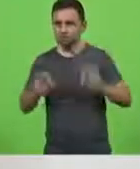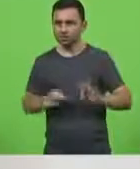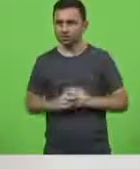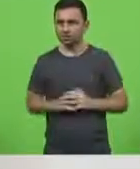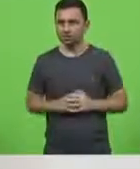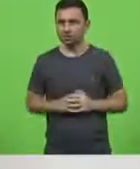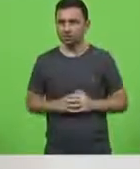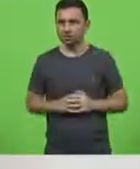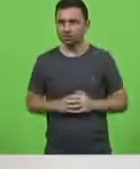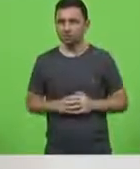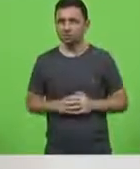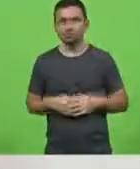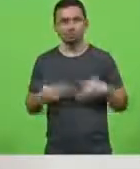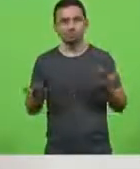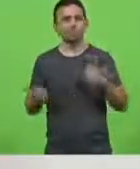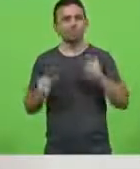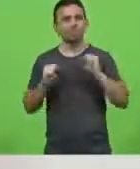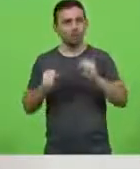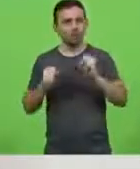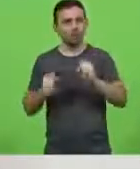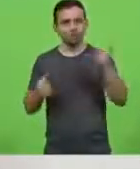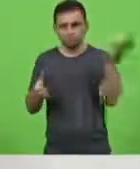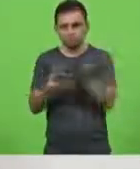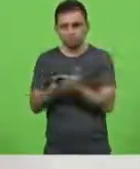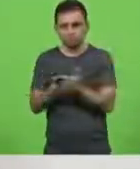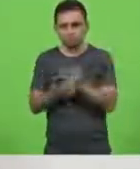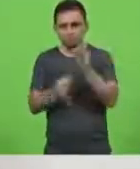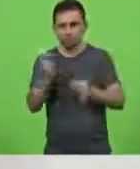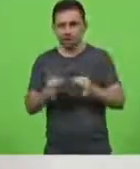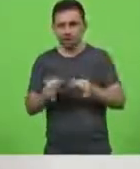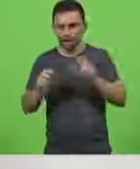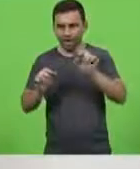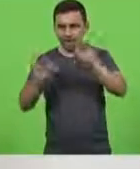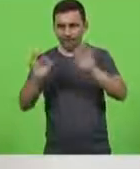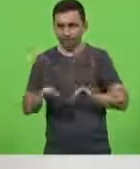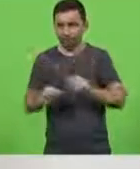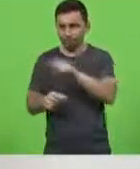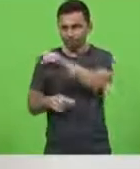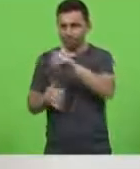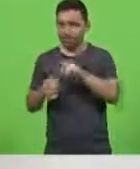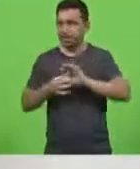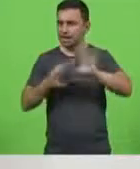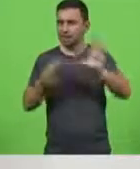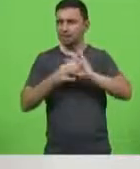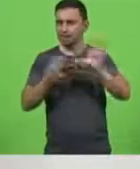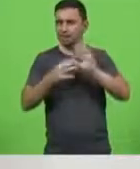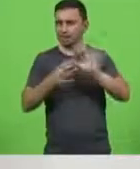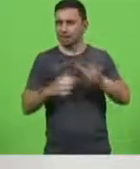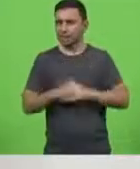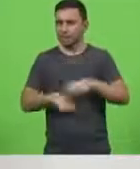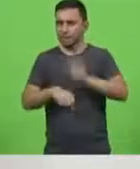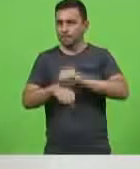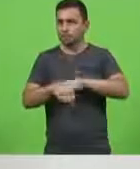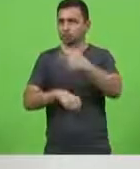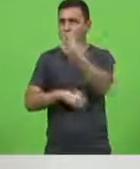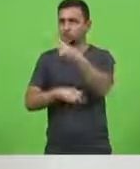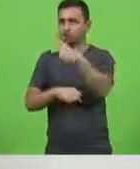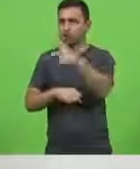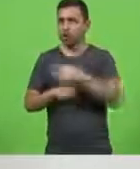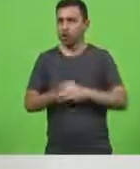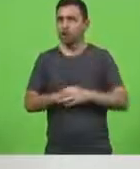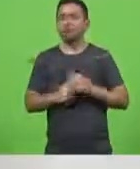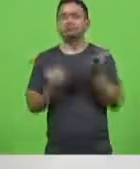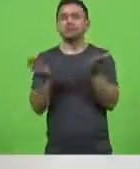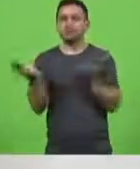haver recursos no judiciário mas é correto é correto o senhor permitir isso está em suas mãos fazer uma